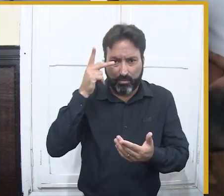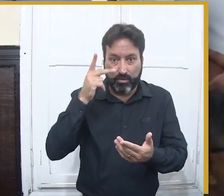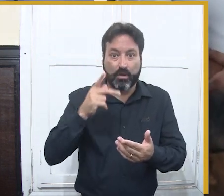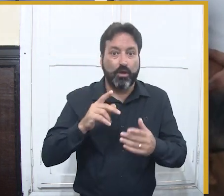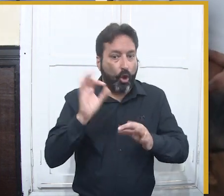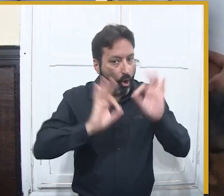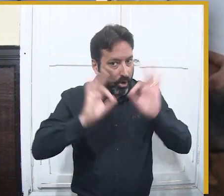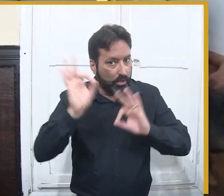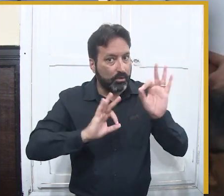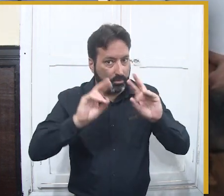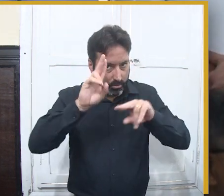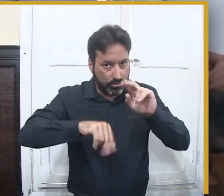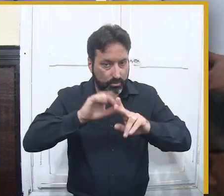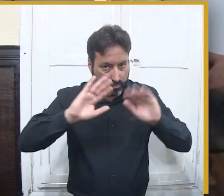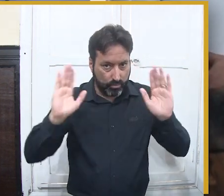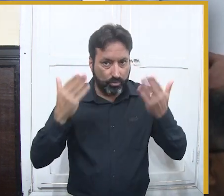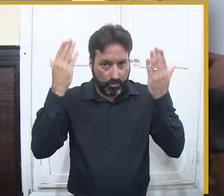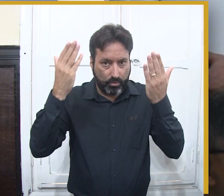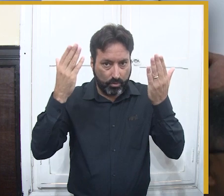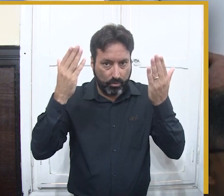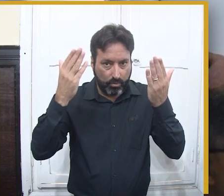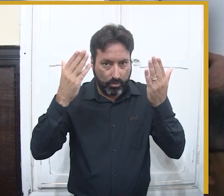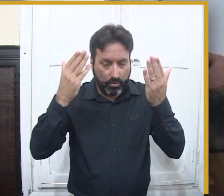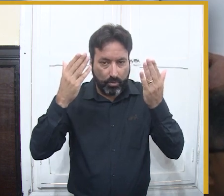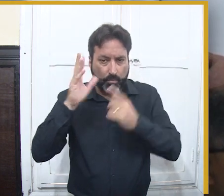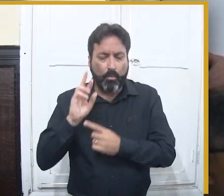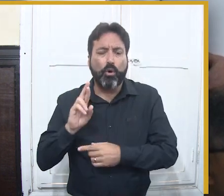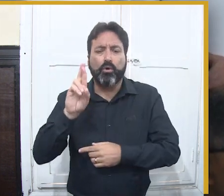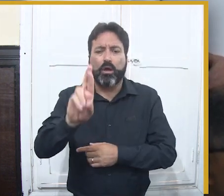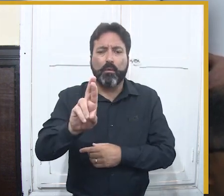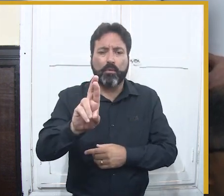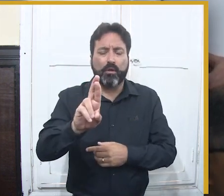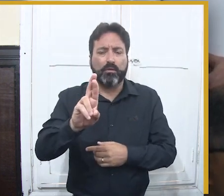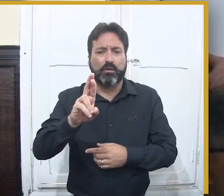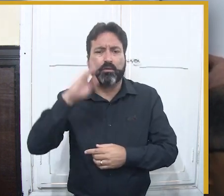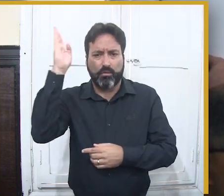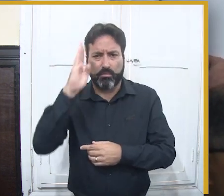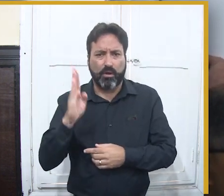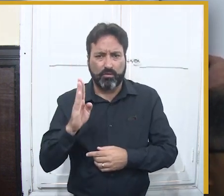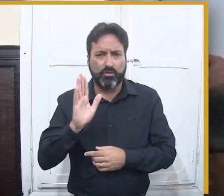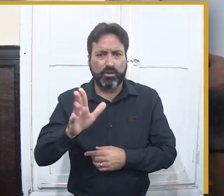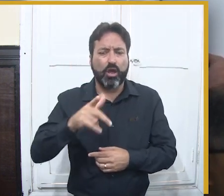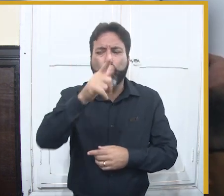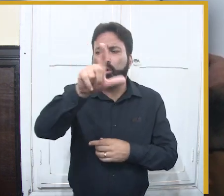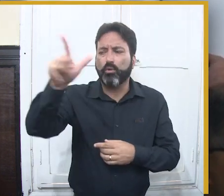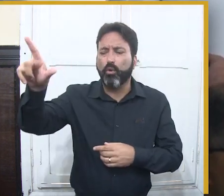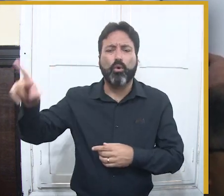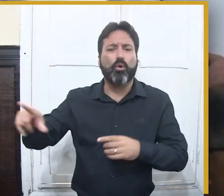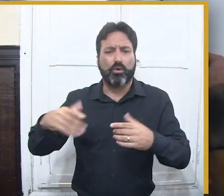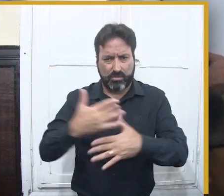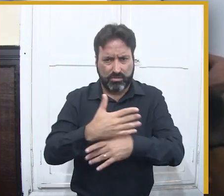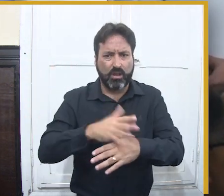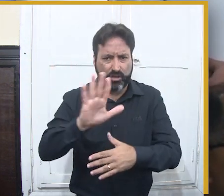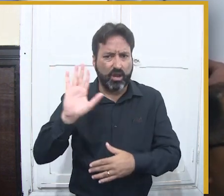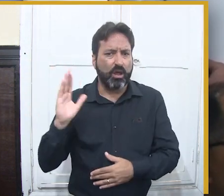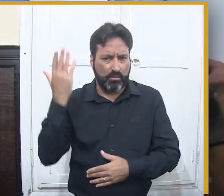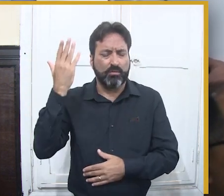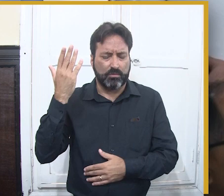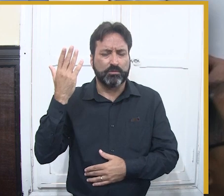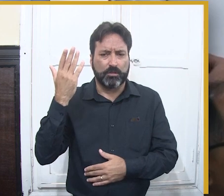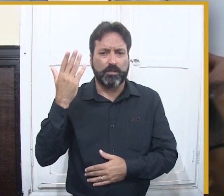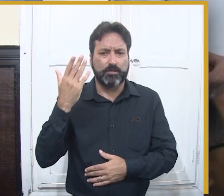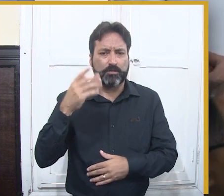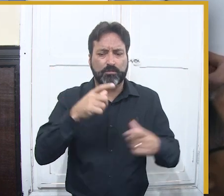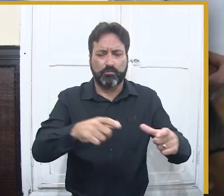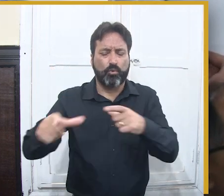ousando e fazendo com que ao invés de Campina pagar para alguém fazer o maior São João do mundo, pela